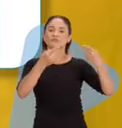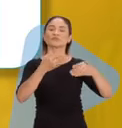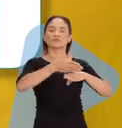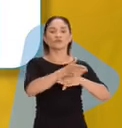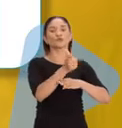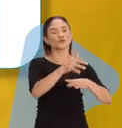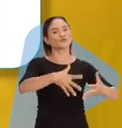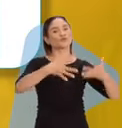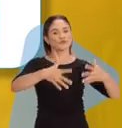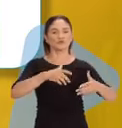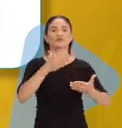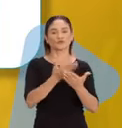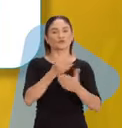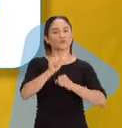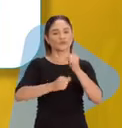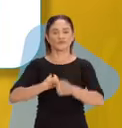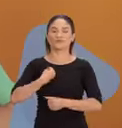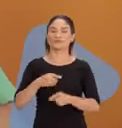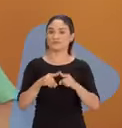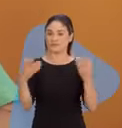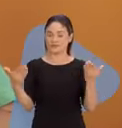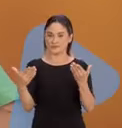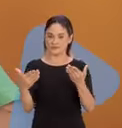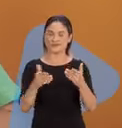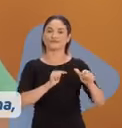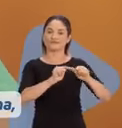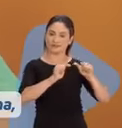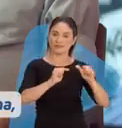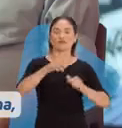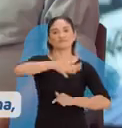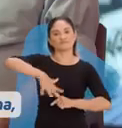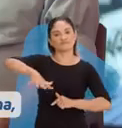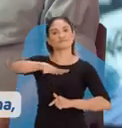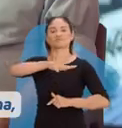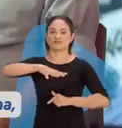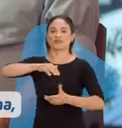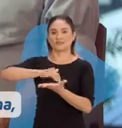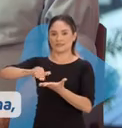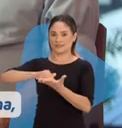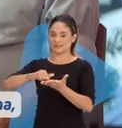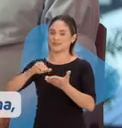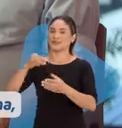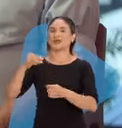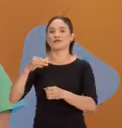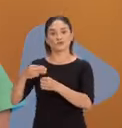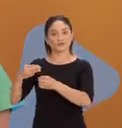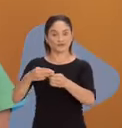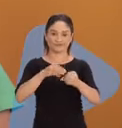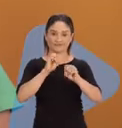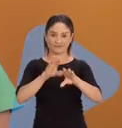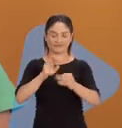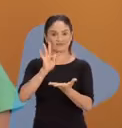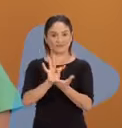estudar e isso mudou a minha vida para sempre. Mas hoje, no trabalho que é feito dentro da Secretaria Municipal de Educação de Teresina, os